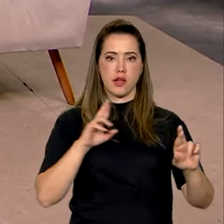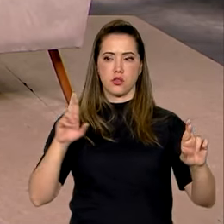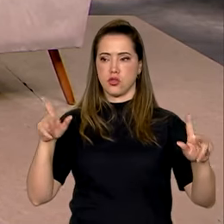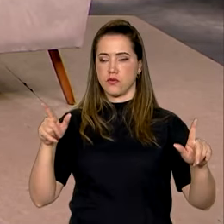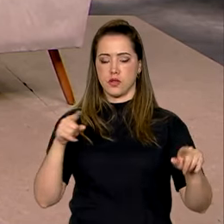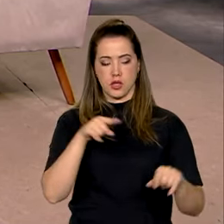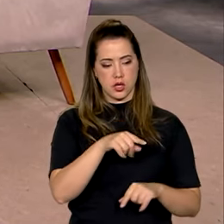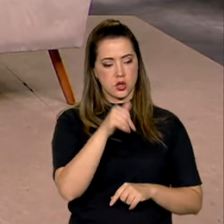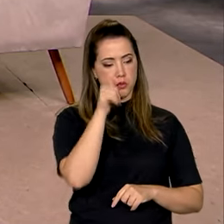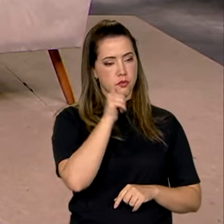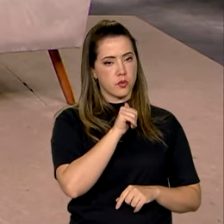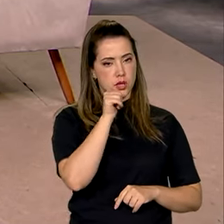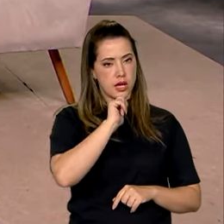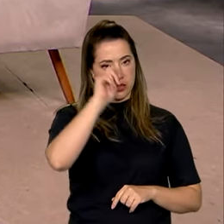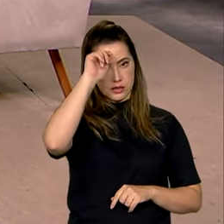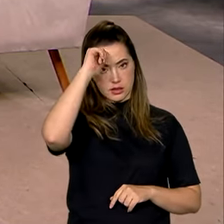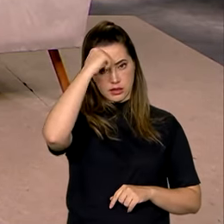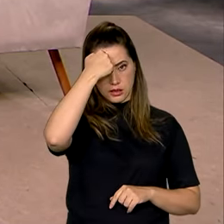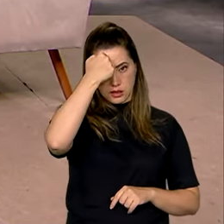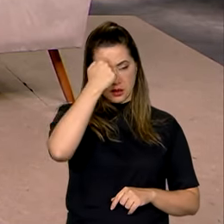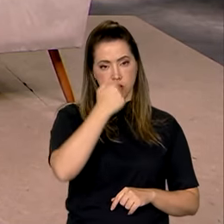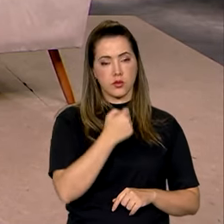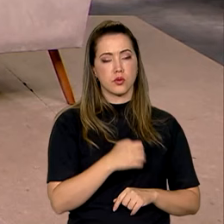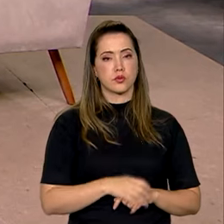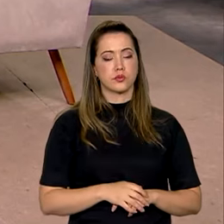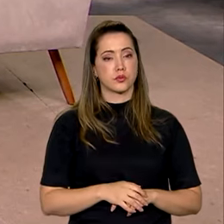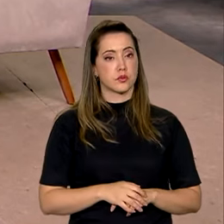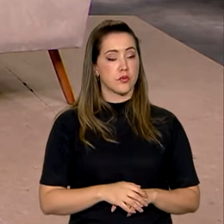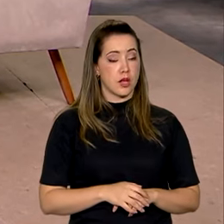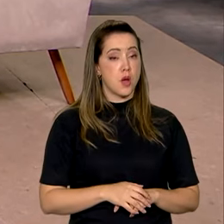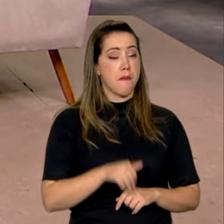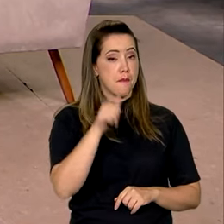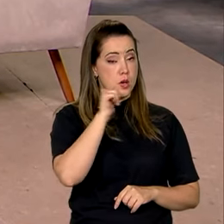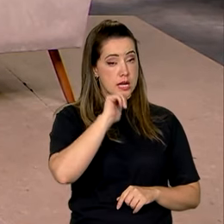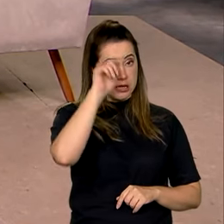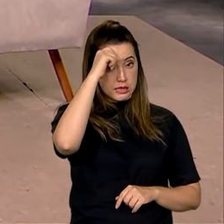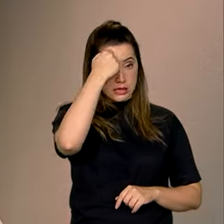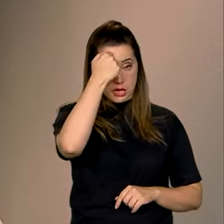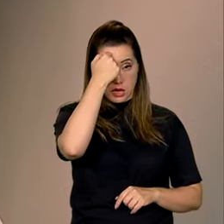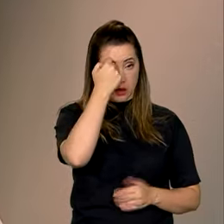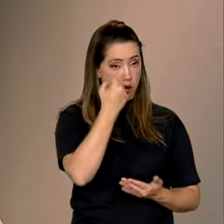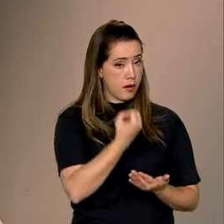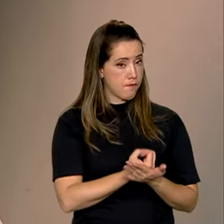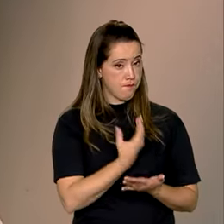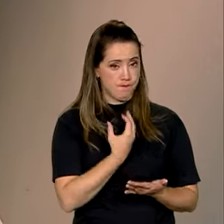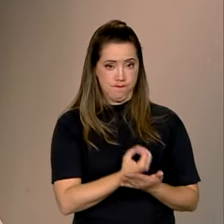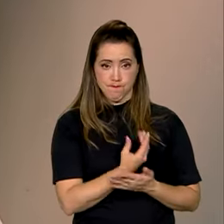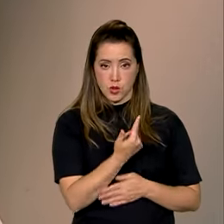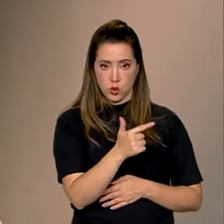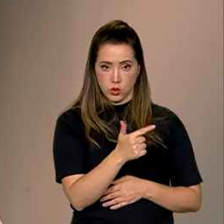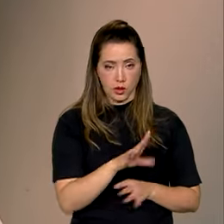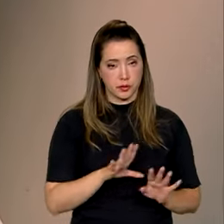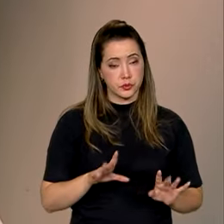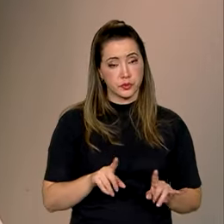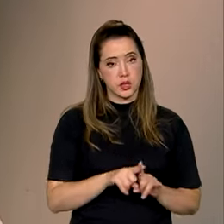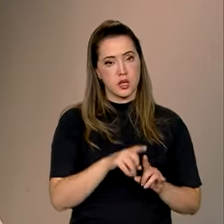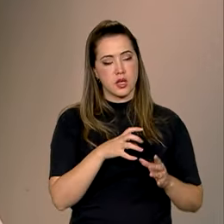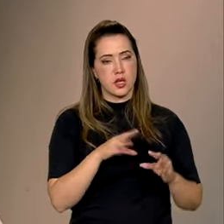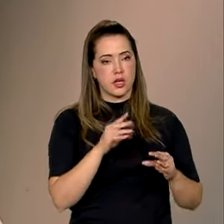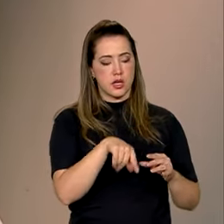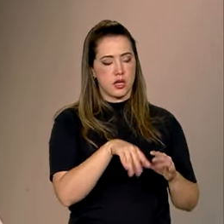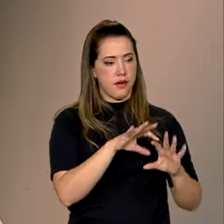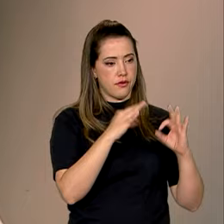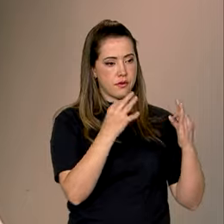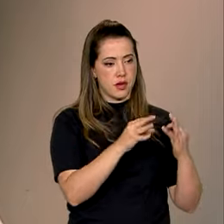Perfil de mulheres, mulheres negras, mulheres geralmente não alfabetizadas, que foram tiradas das suas famílias ou